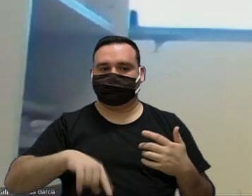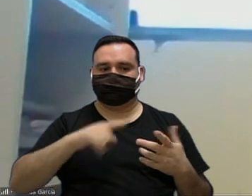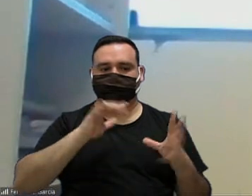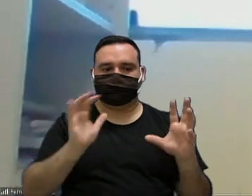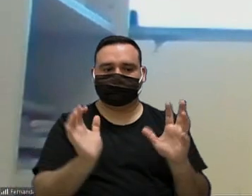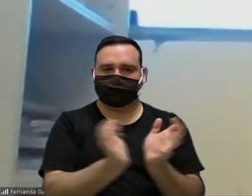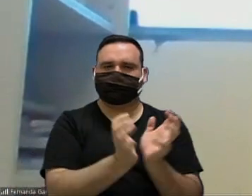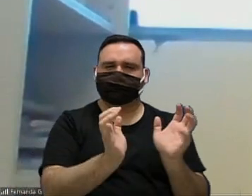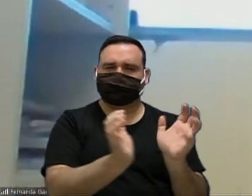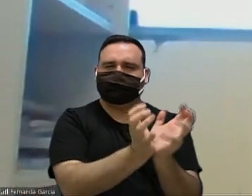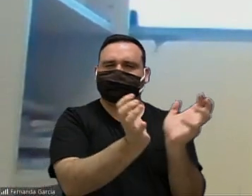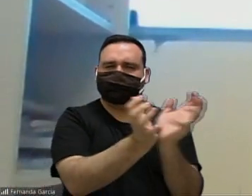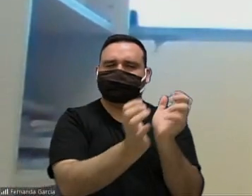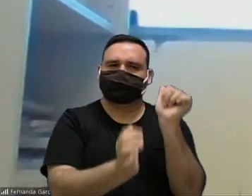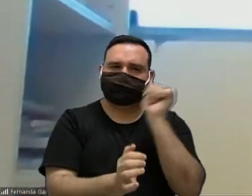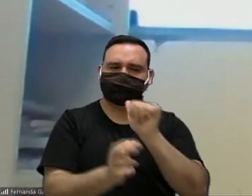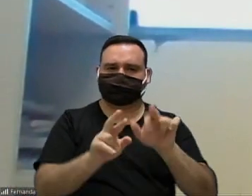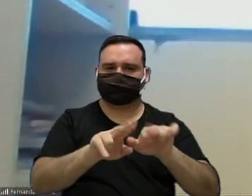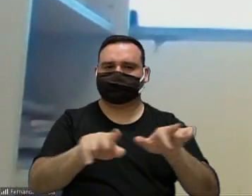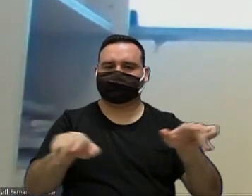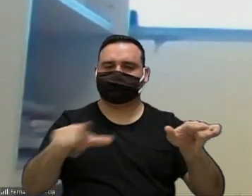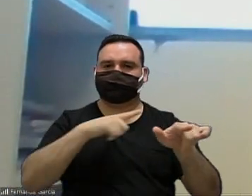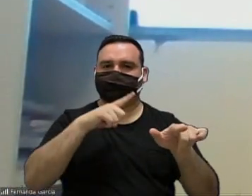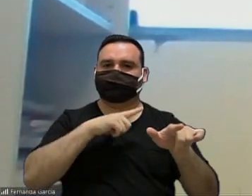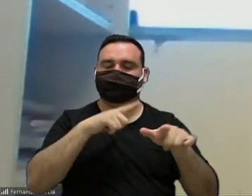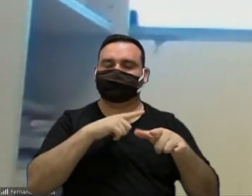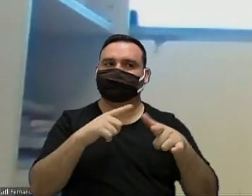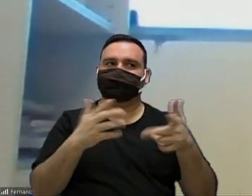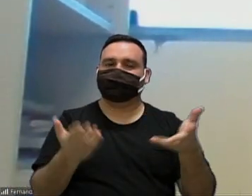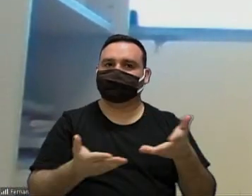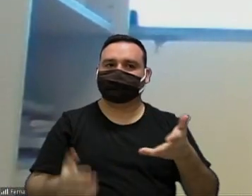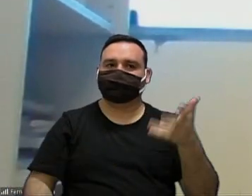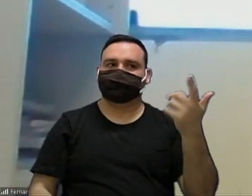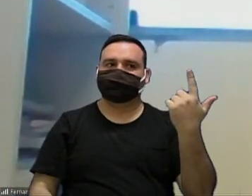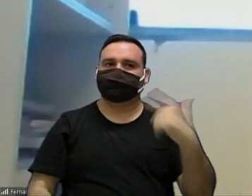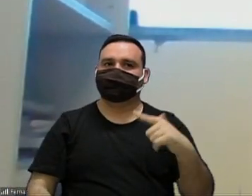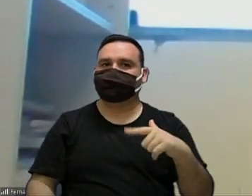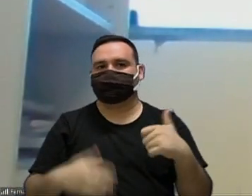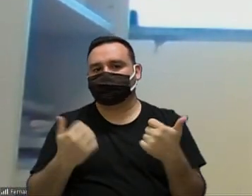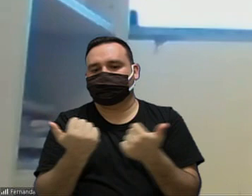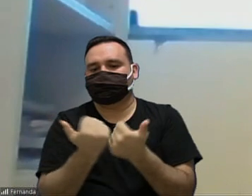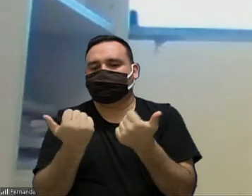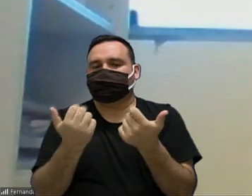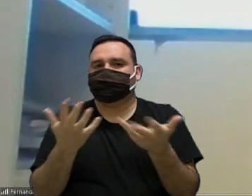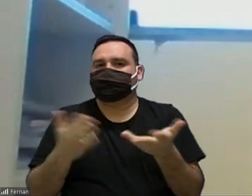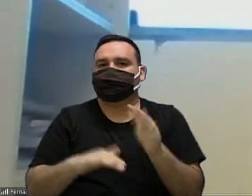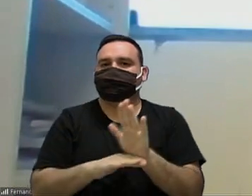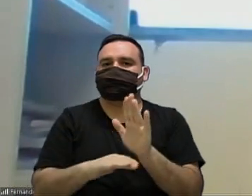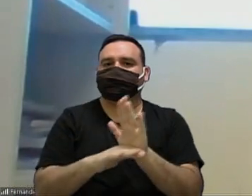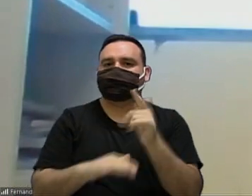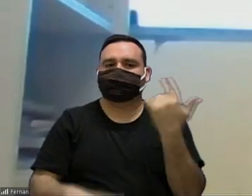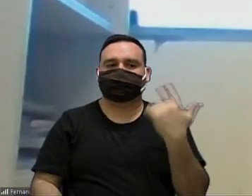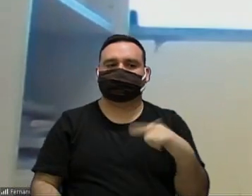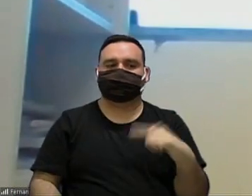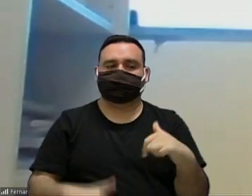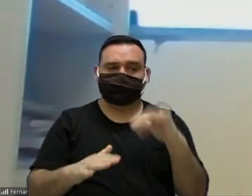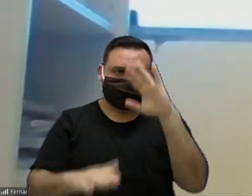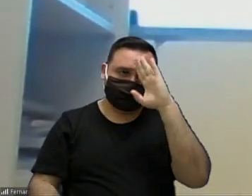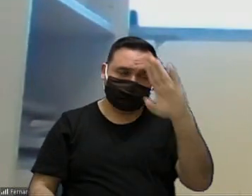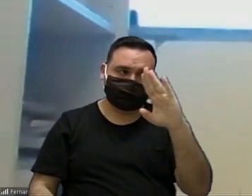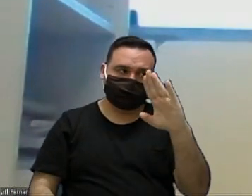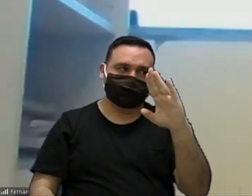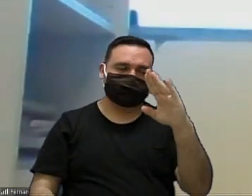grupos né de mulheres hoje que não tem aí o apoio que deveria ter inclusive da nossa